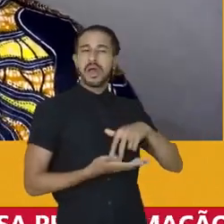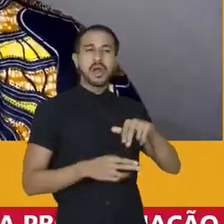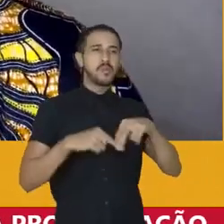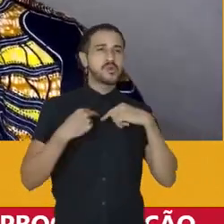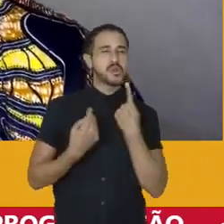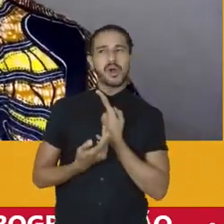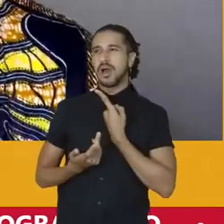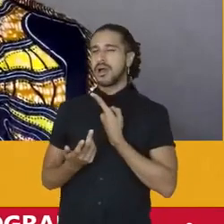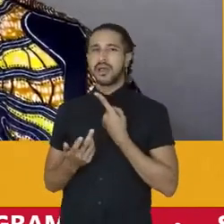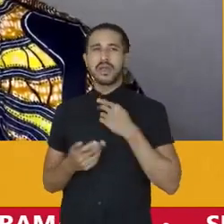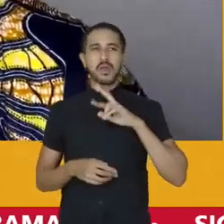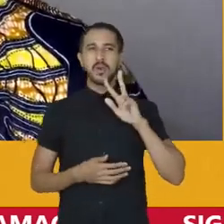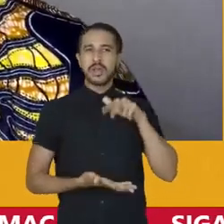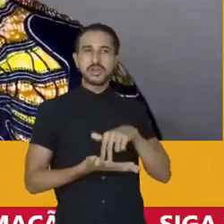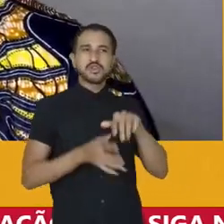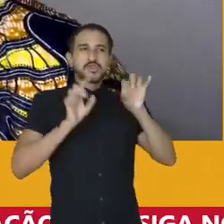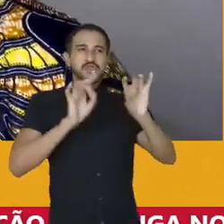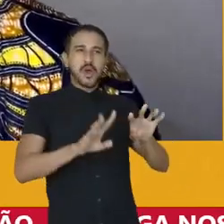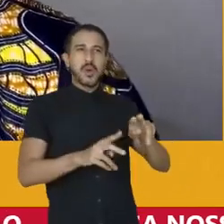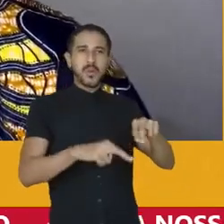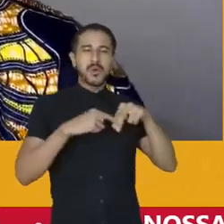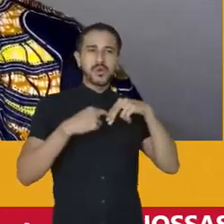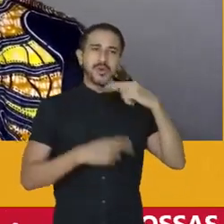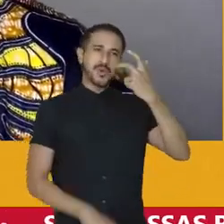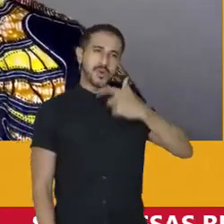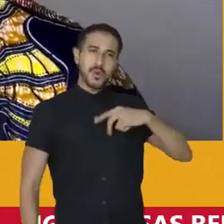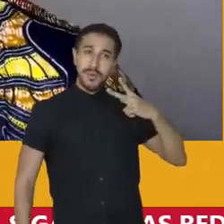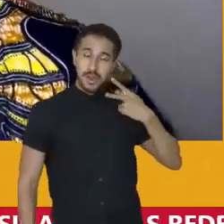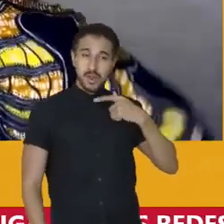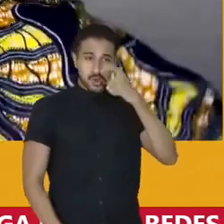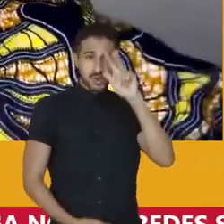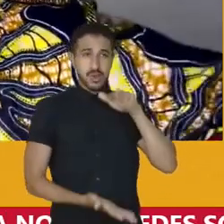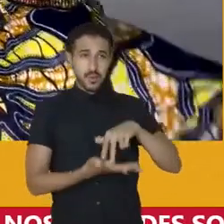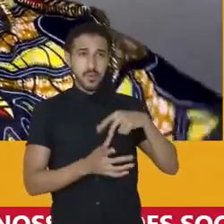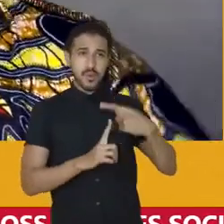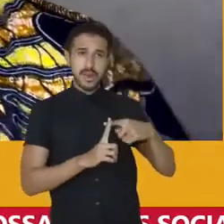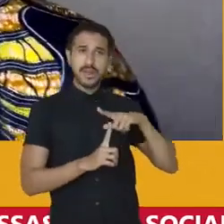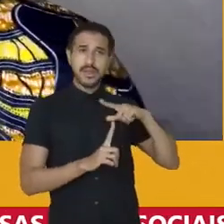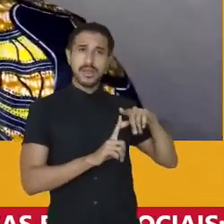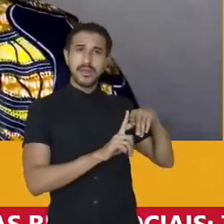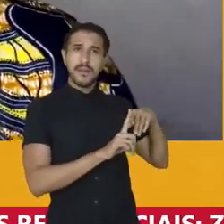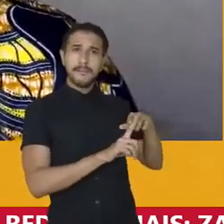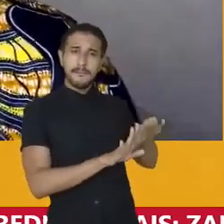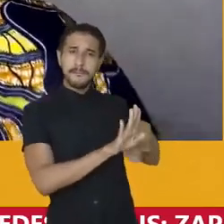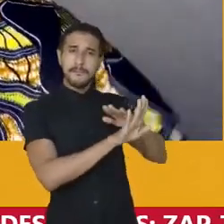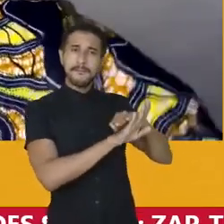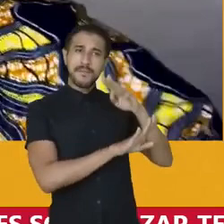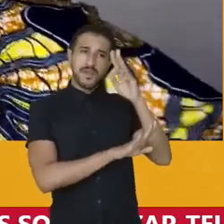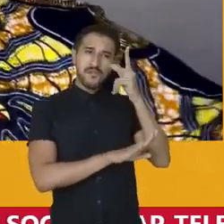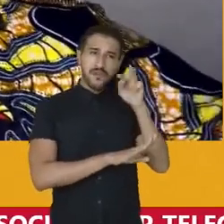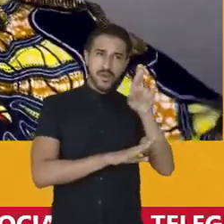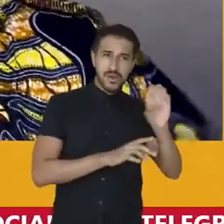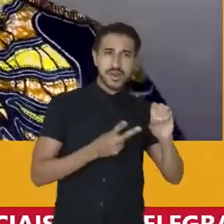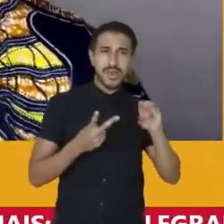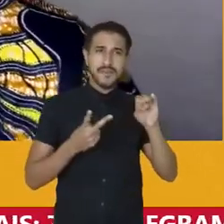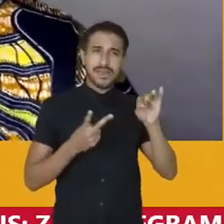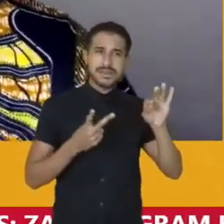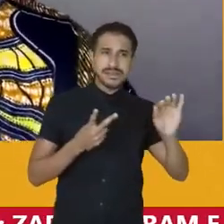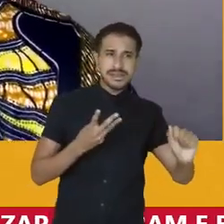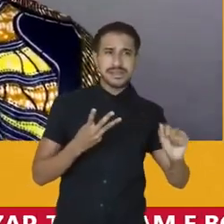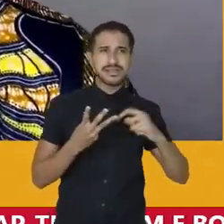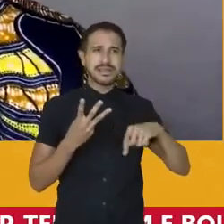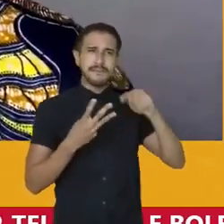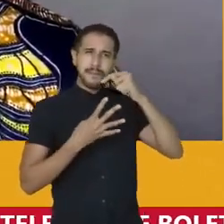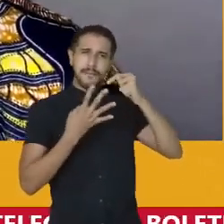quem nós somos. Eu não estou aqui só porque eu sou um parlamentar. Eu estou aqui porque existe Márquez, existe Verônica, existe Benedita,